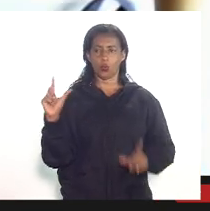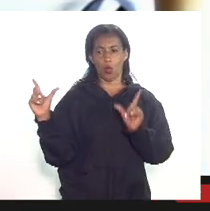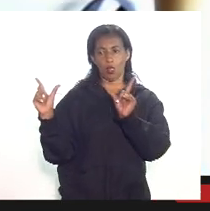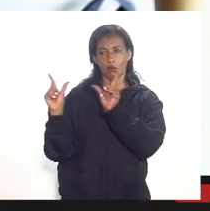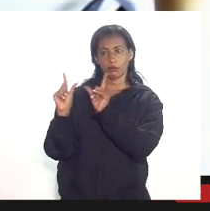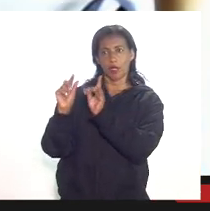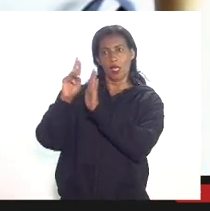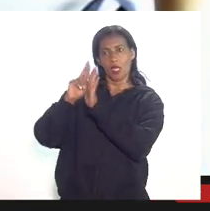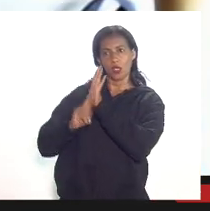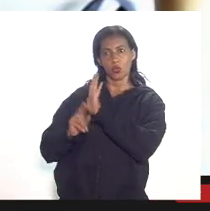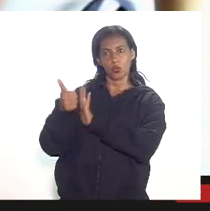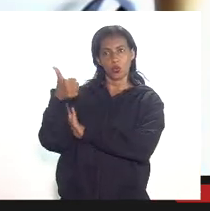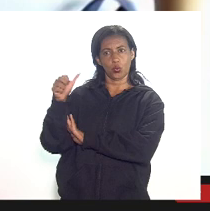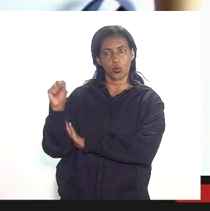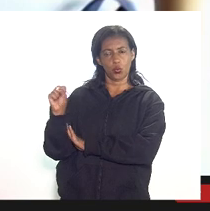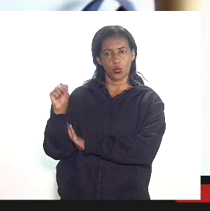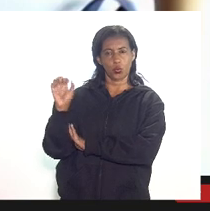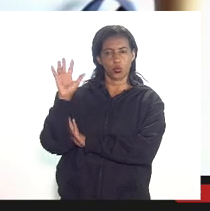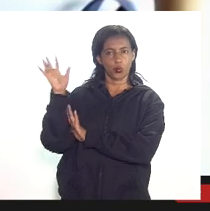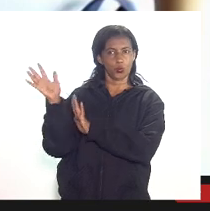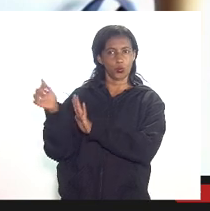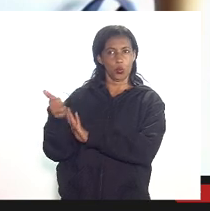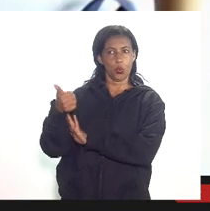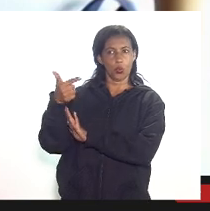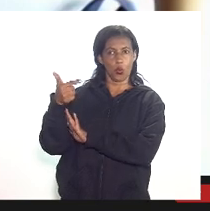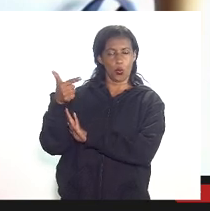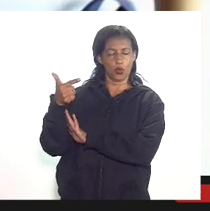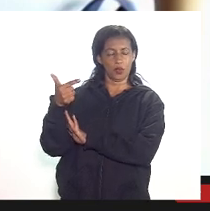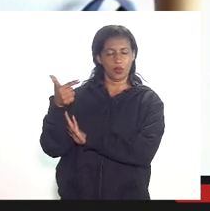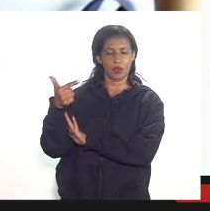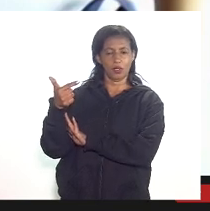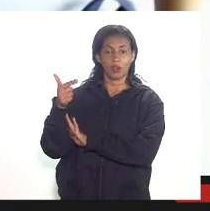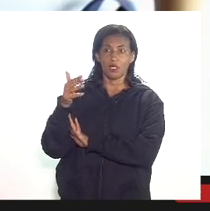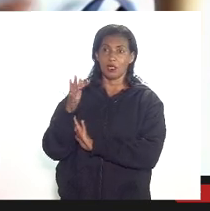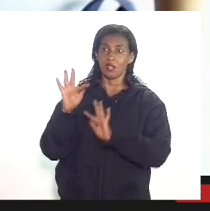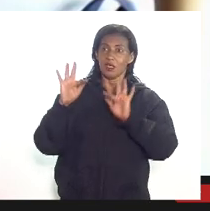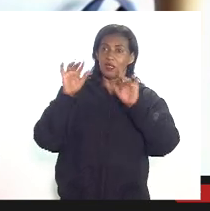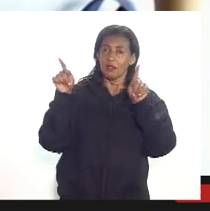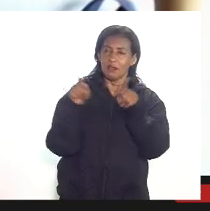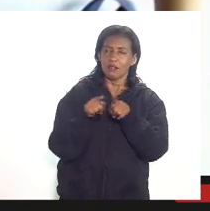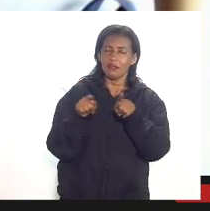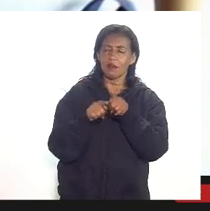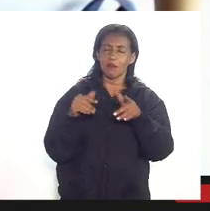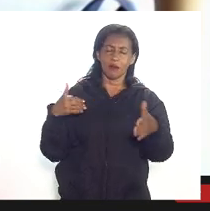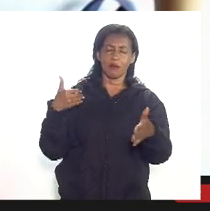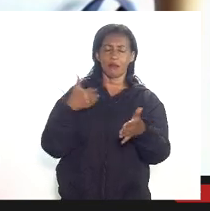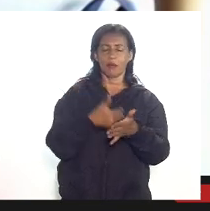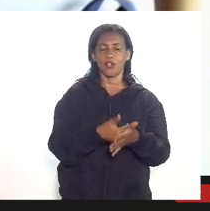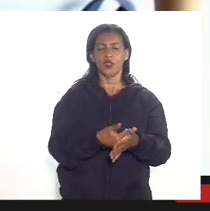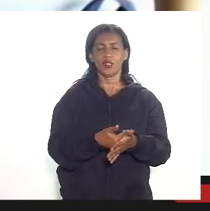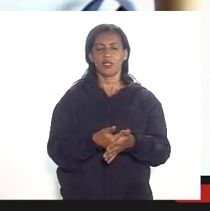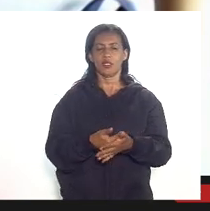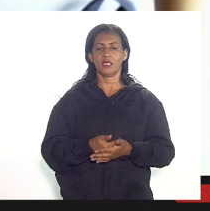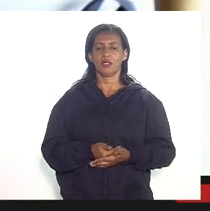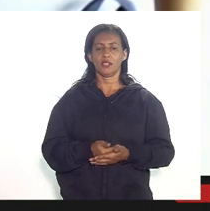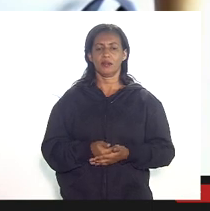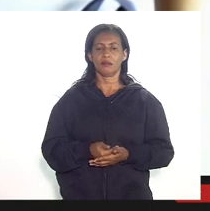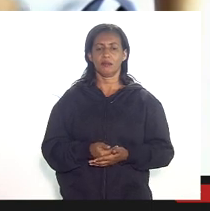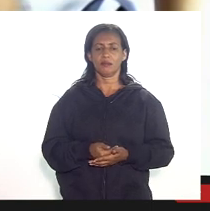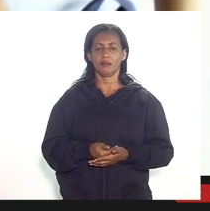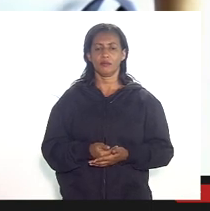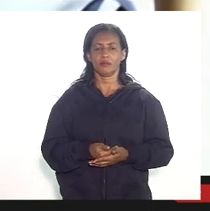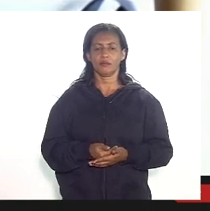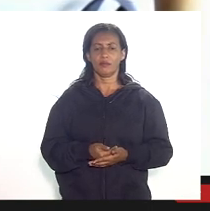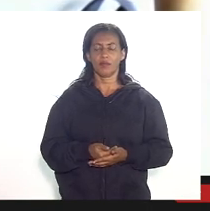e finalmente o que aconteceu mais recente sobre